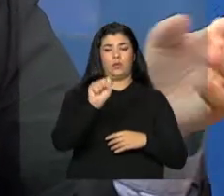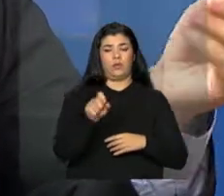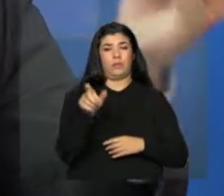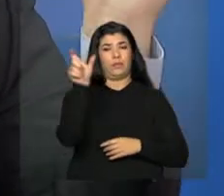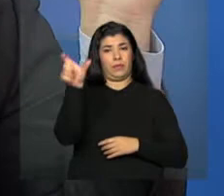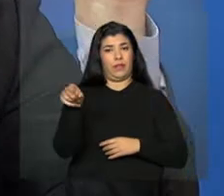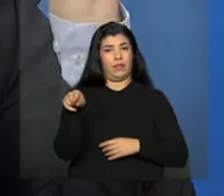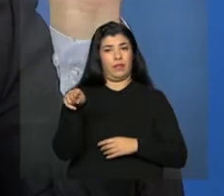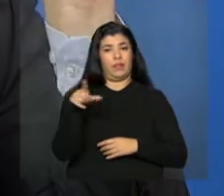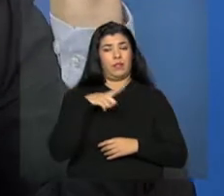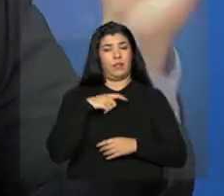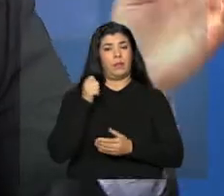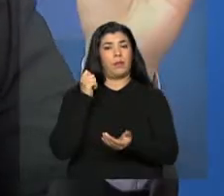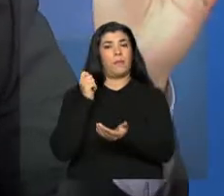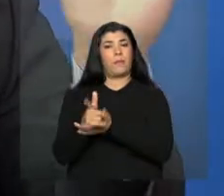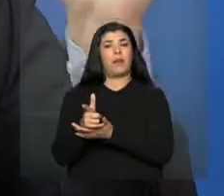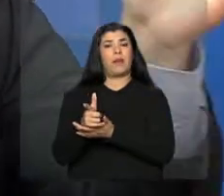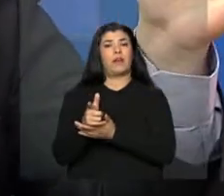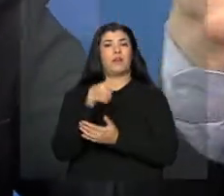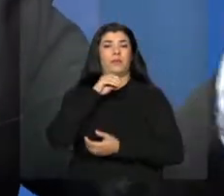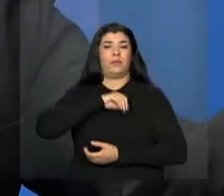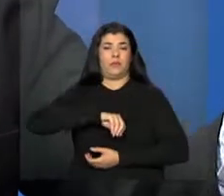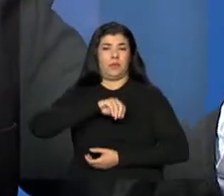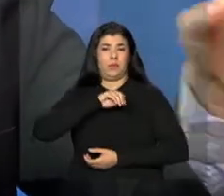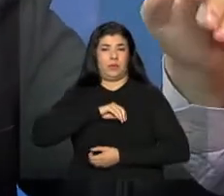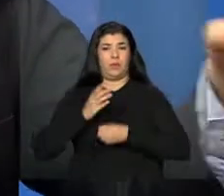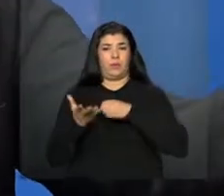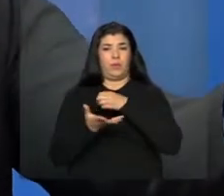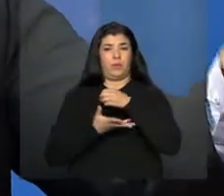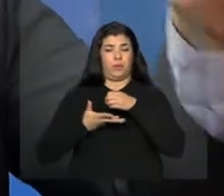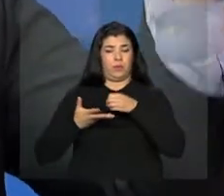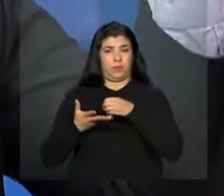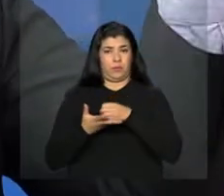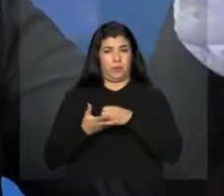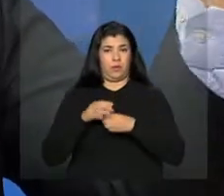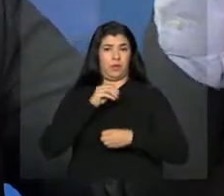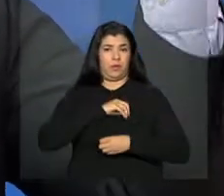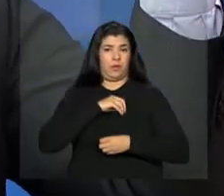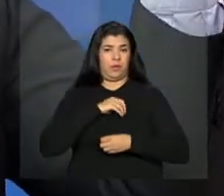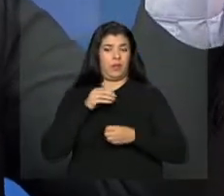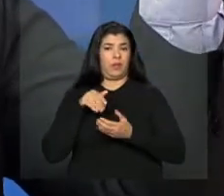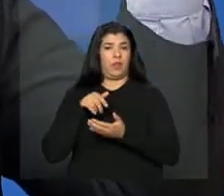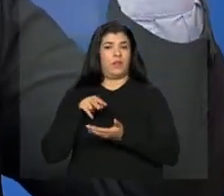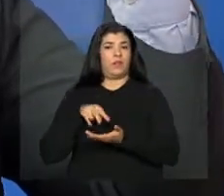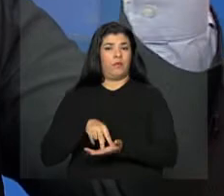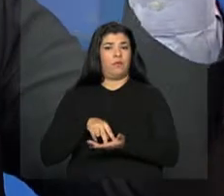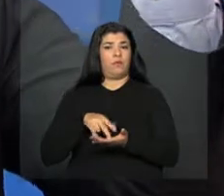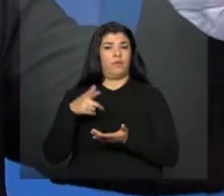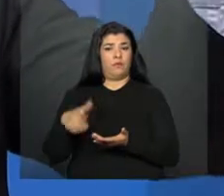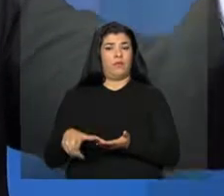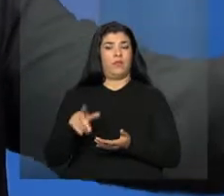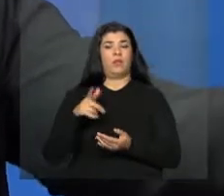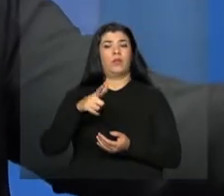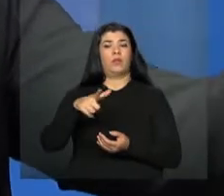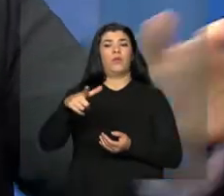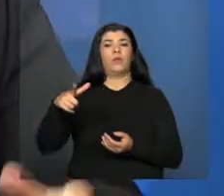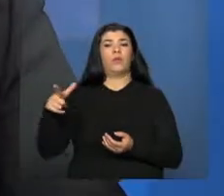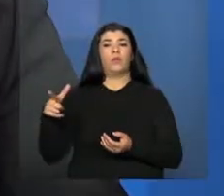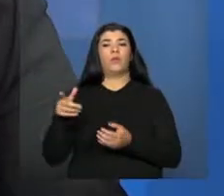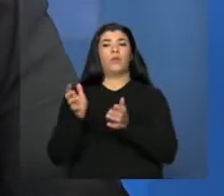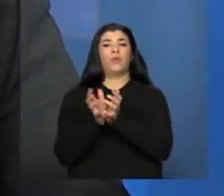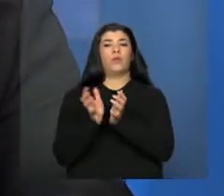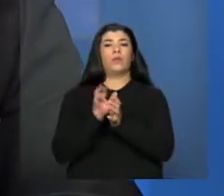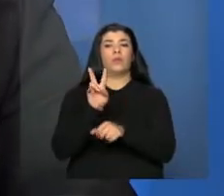remuneração dele com recursos advindos do piso básico fixo ou de reprogramação dos outros pisos por nível de proteção.